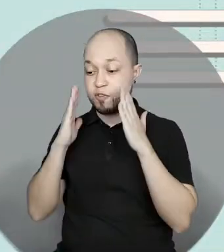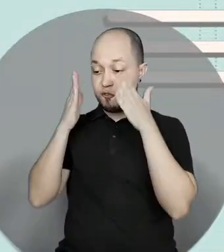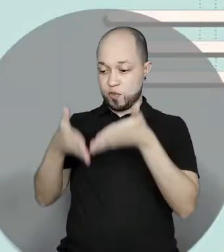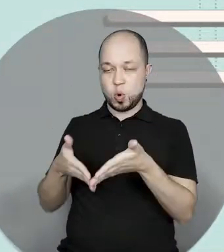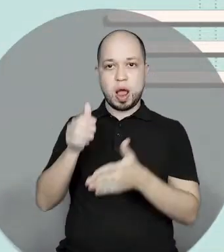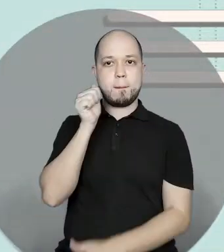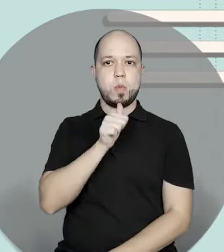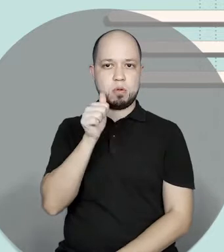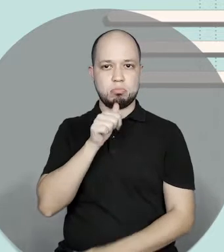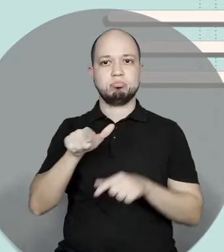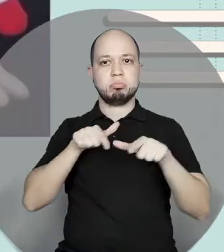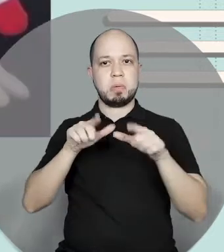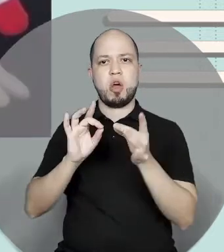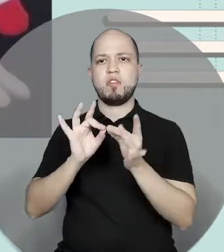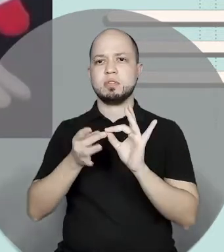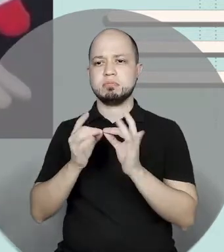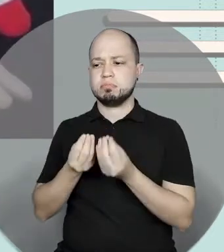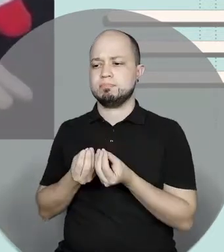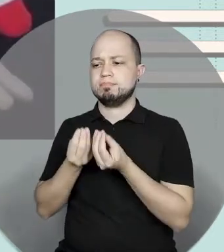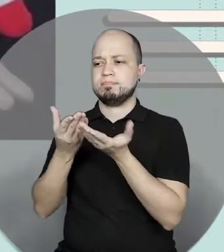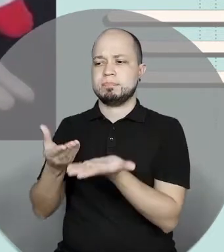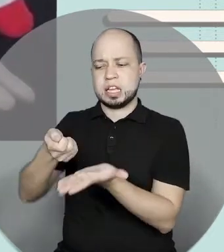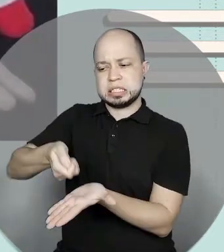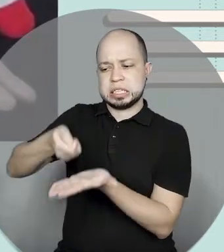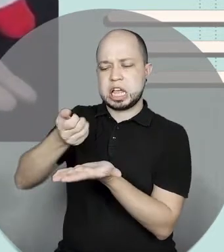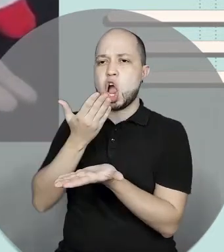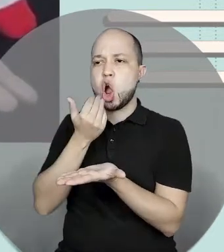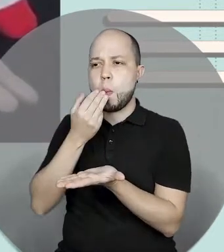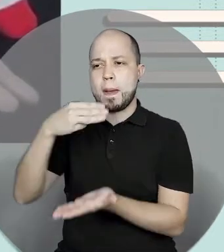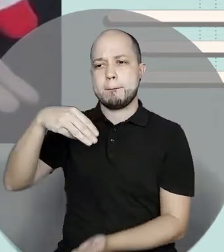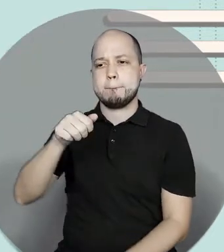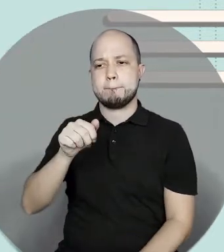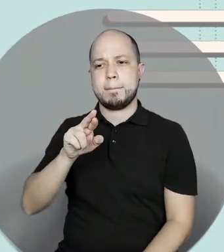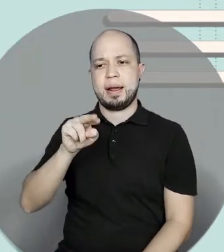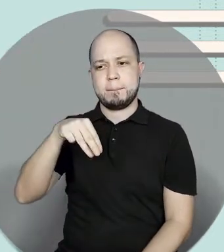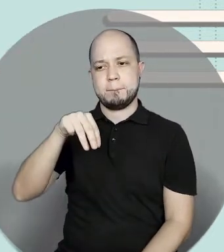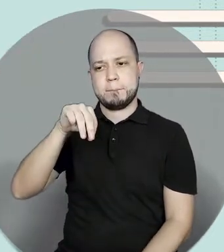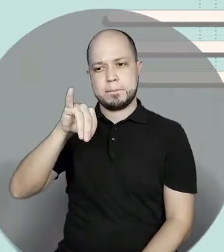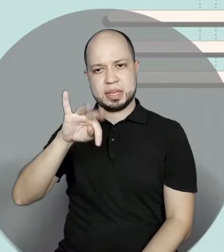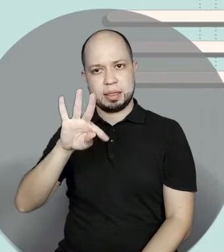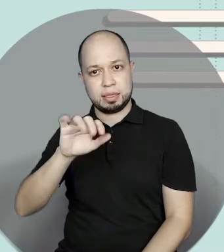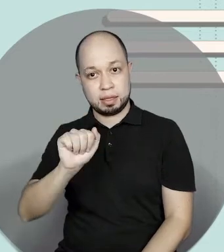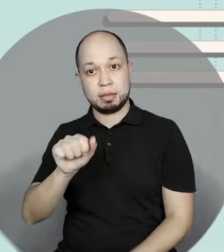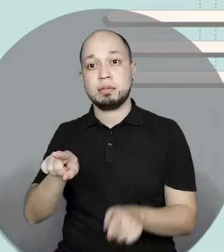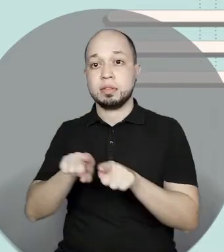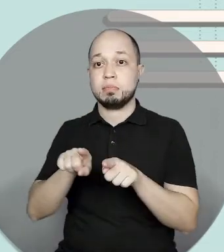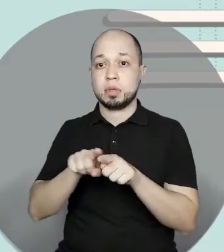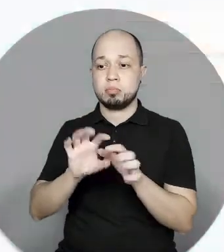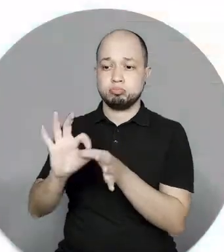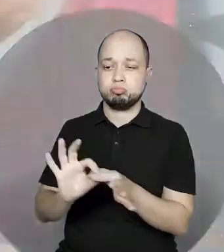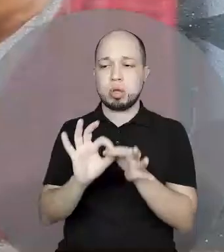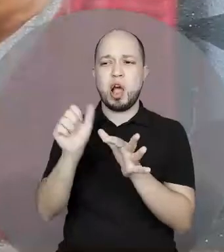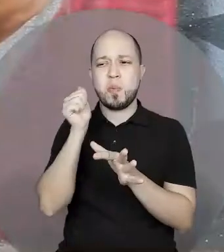trabalhamos com oficinas, doações de cestas básicas, marmitas e juntamente na junção de mulheres que estão